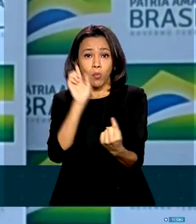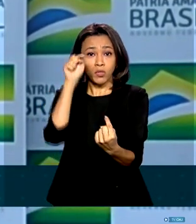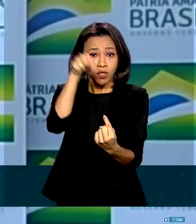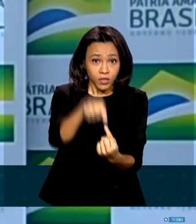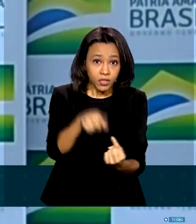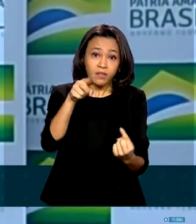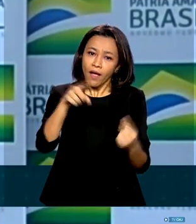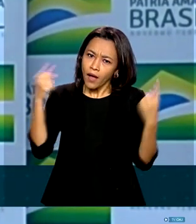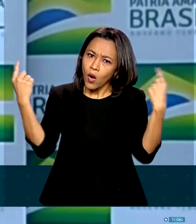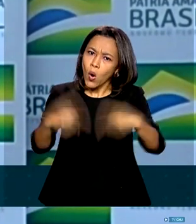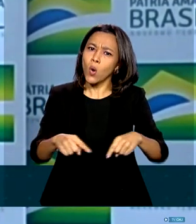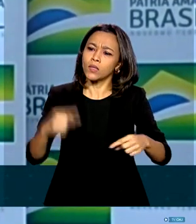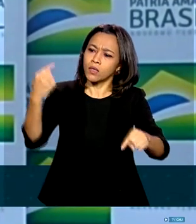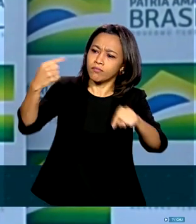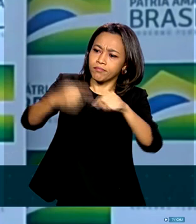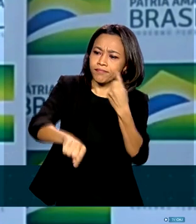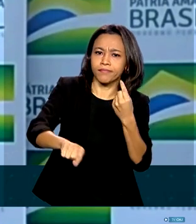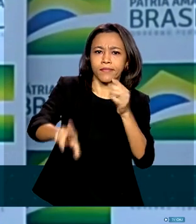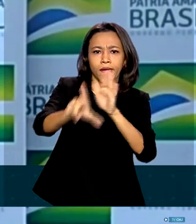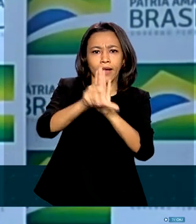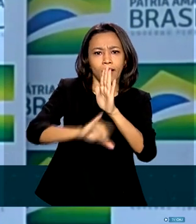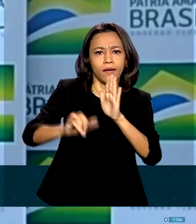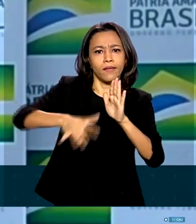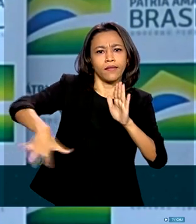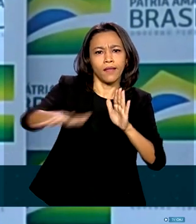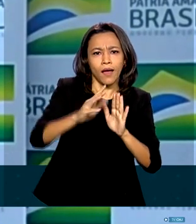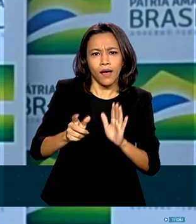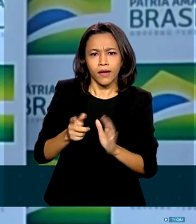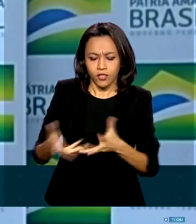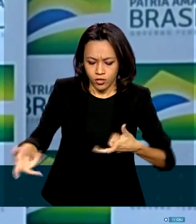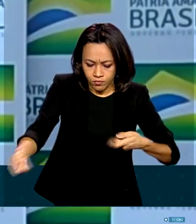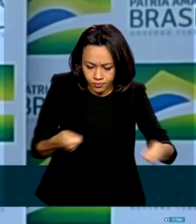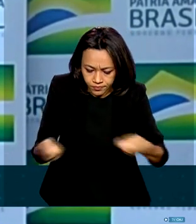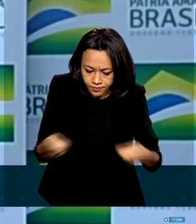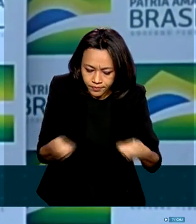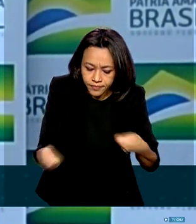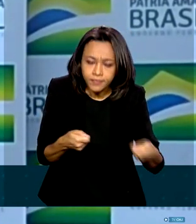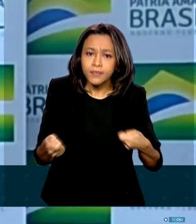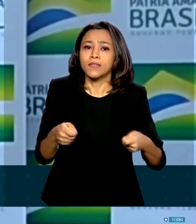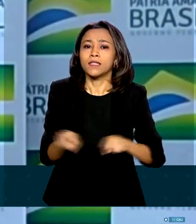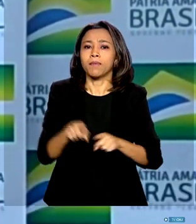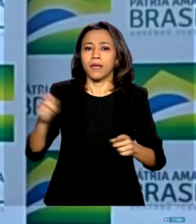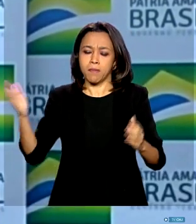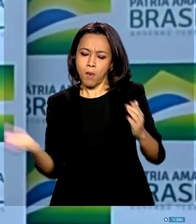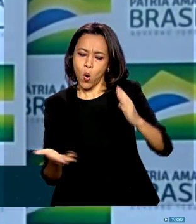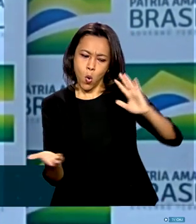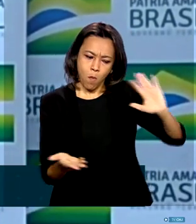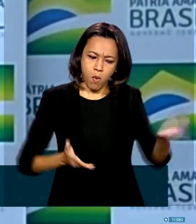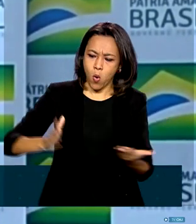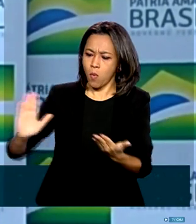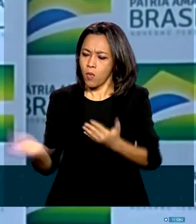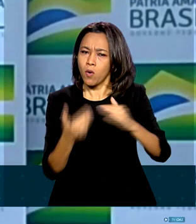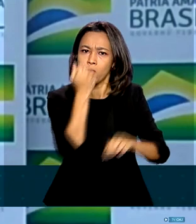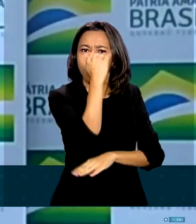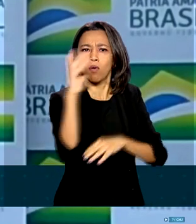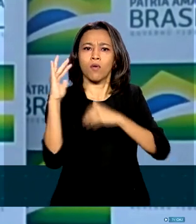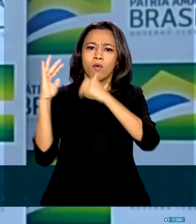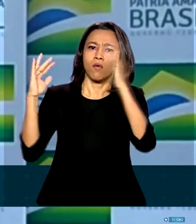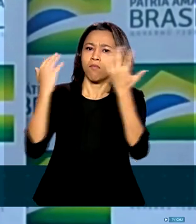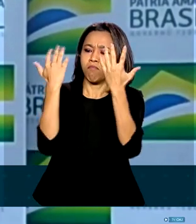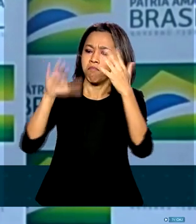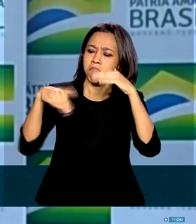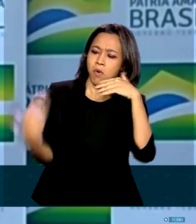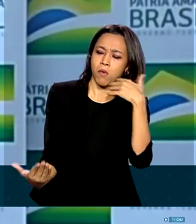notadamente desmatamento e mineração. Além de impedir a destruição da vegetação, o poder público